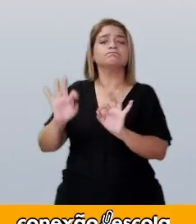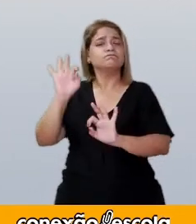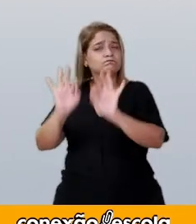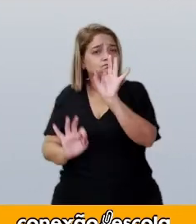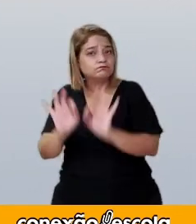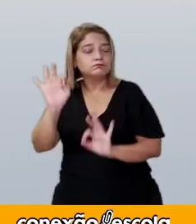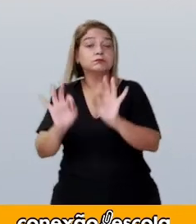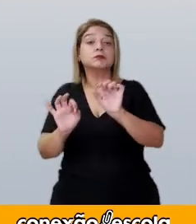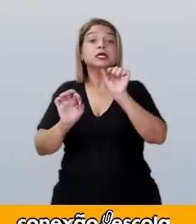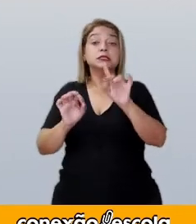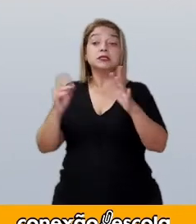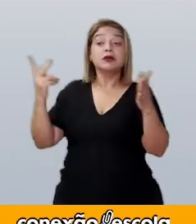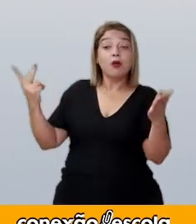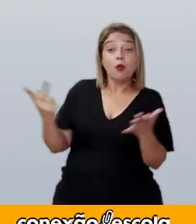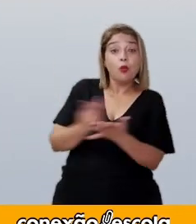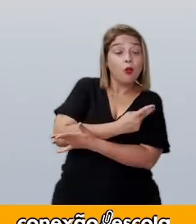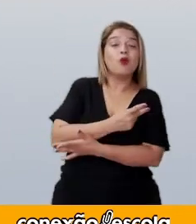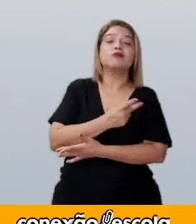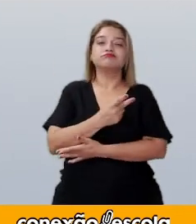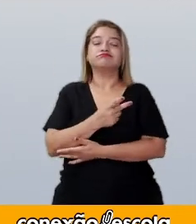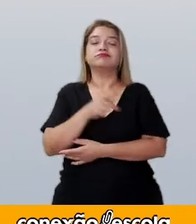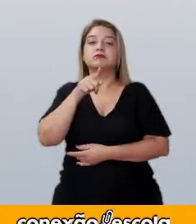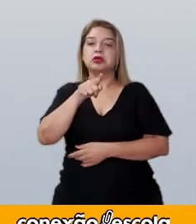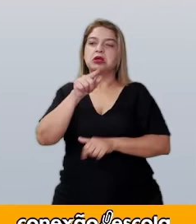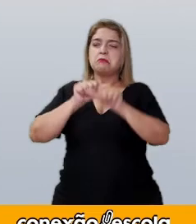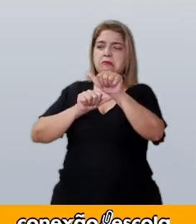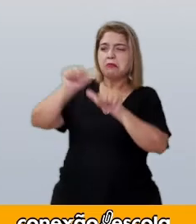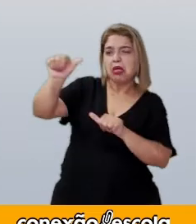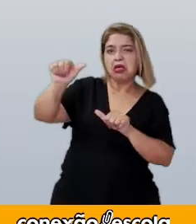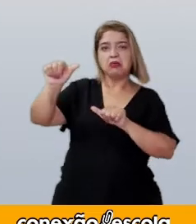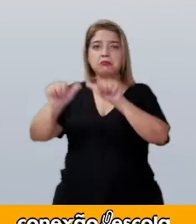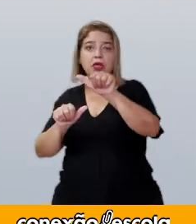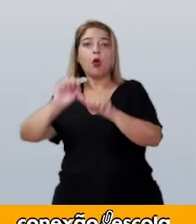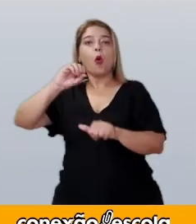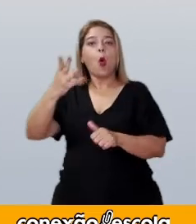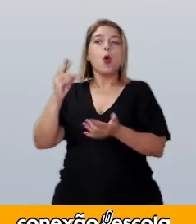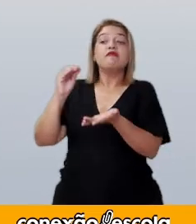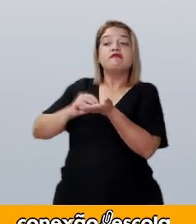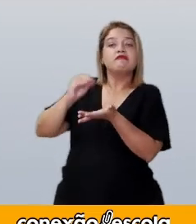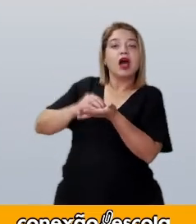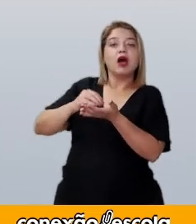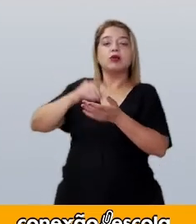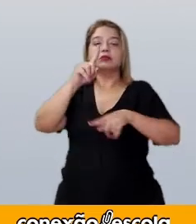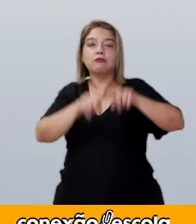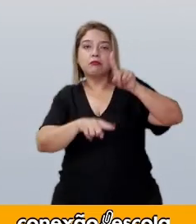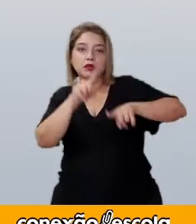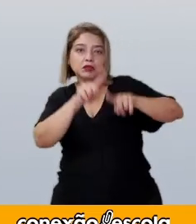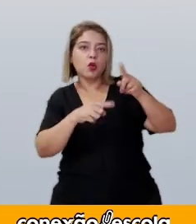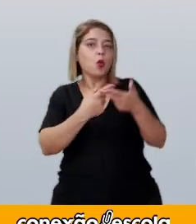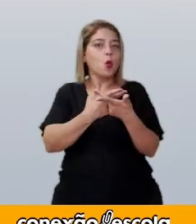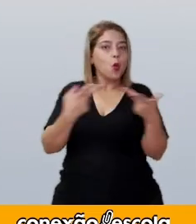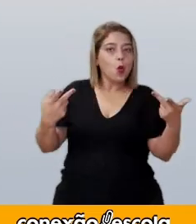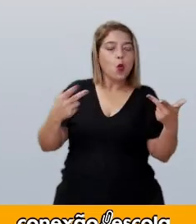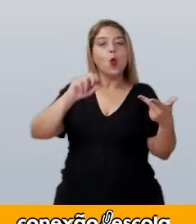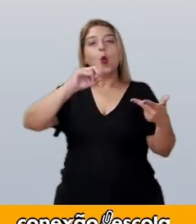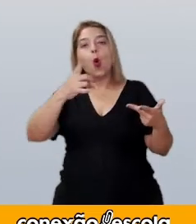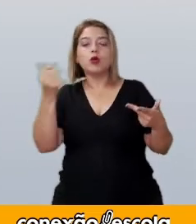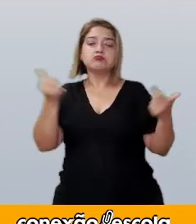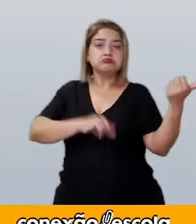pois qualquer troca ou falta de um dos materiais ou